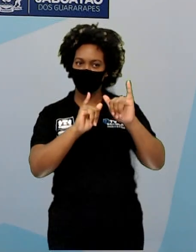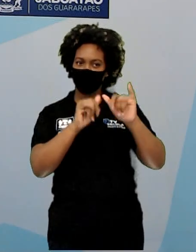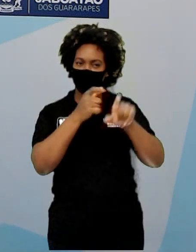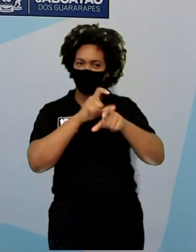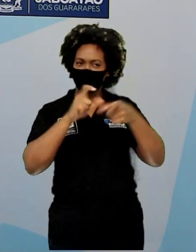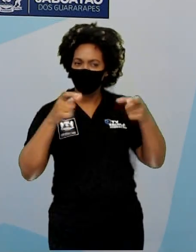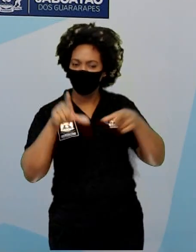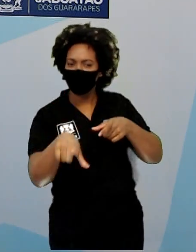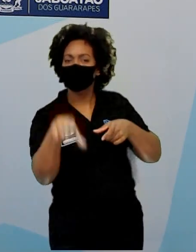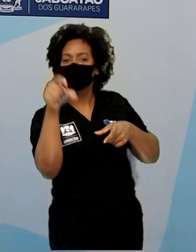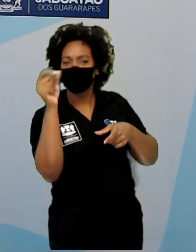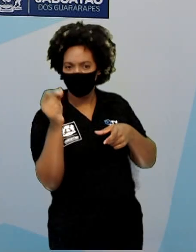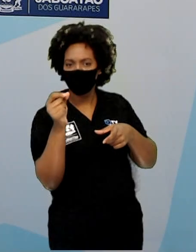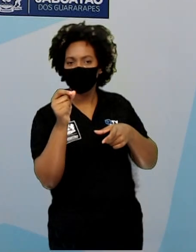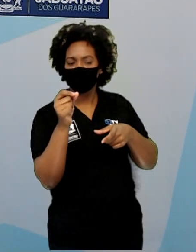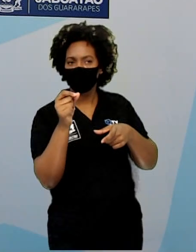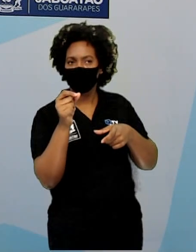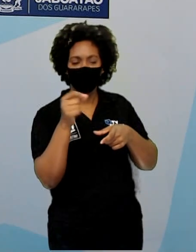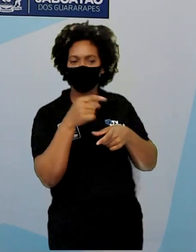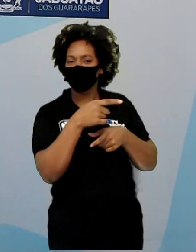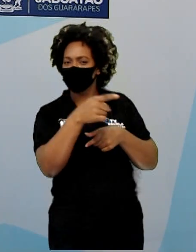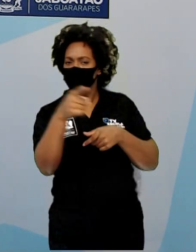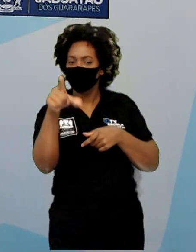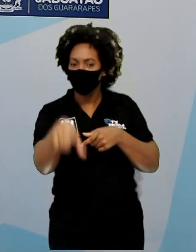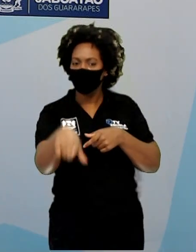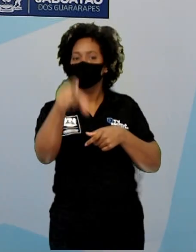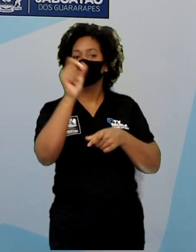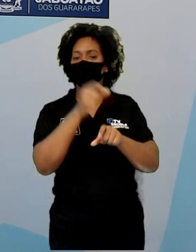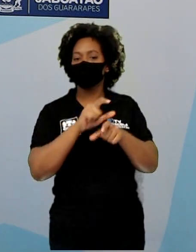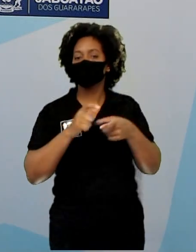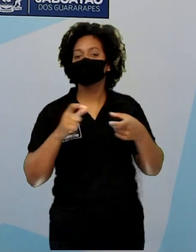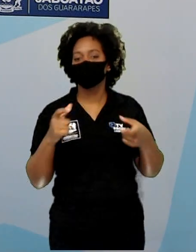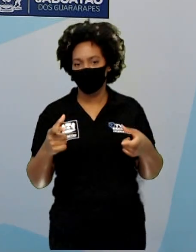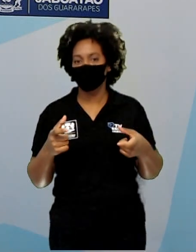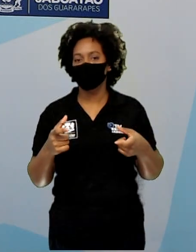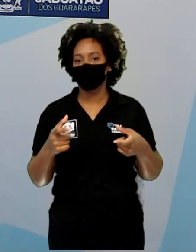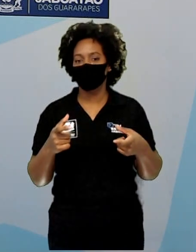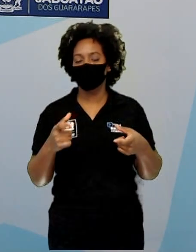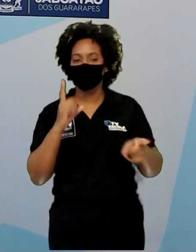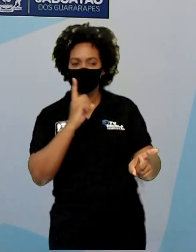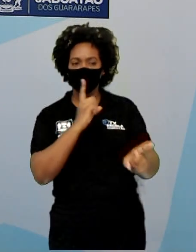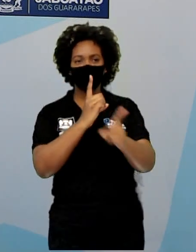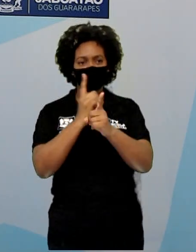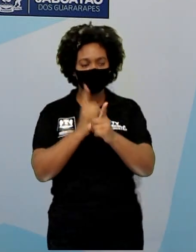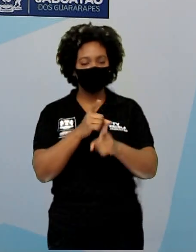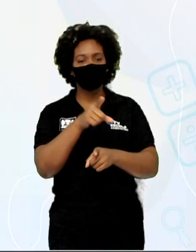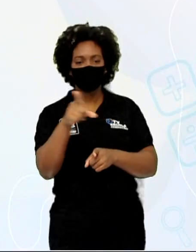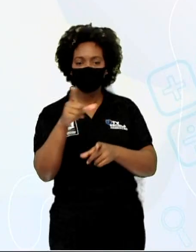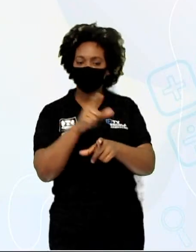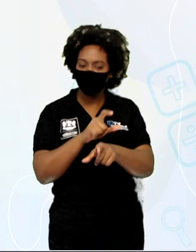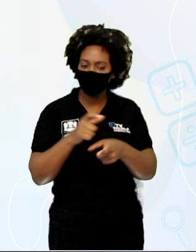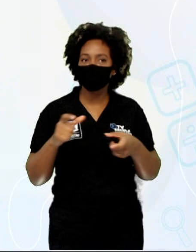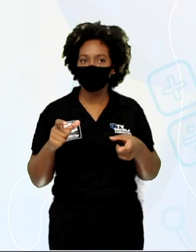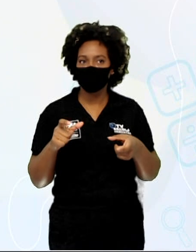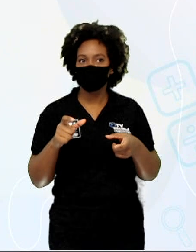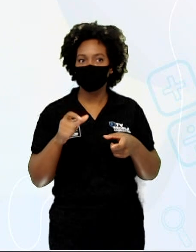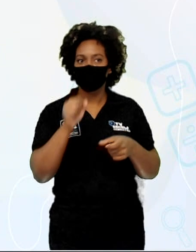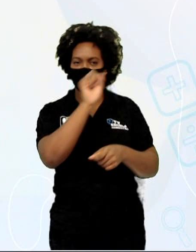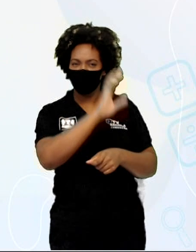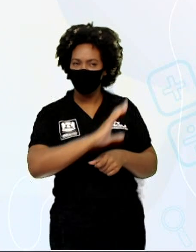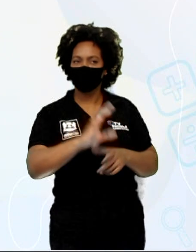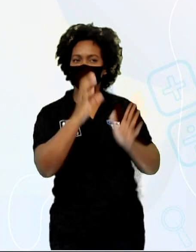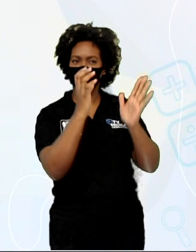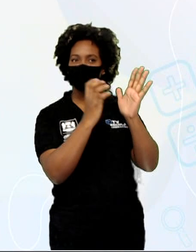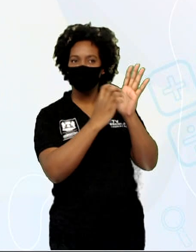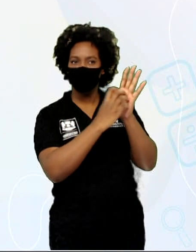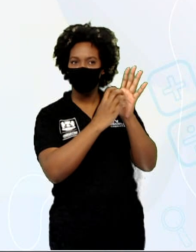te escolhe. Você é que escolhe a grandeza. Encontre a sua grandeza. Aí tem o símbolo aqui da